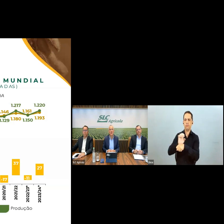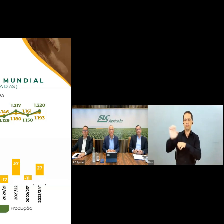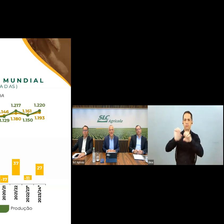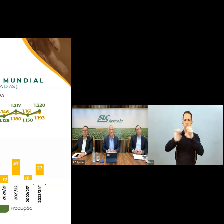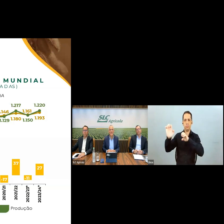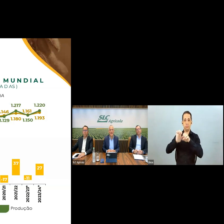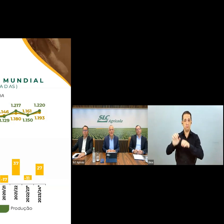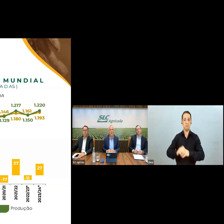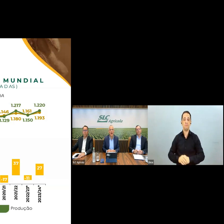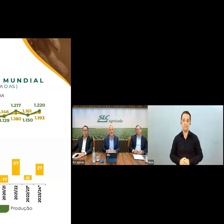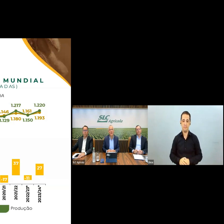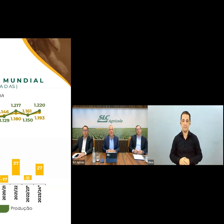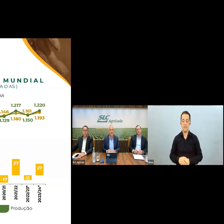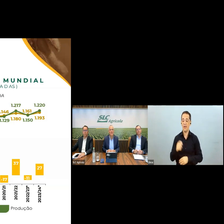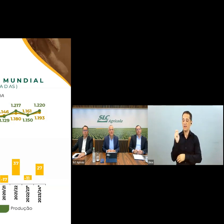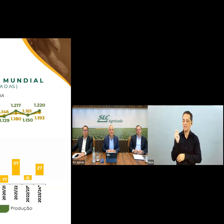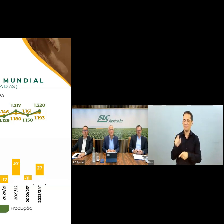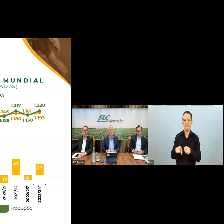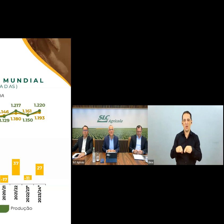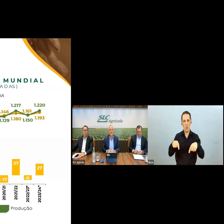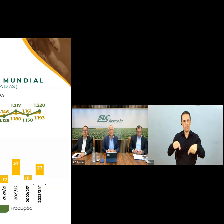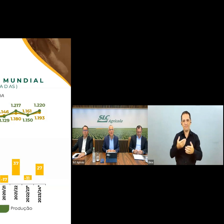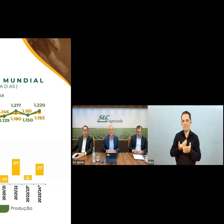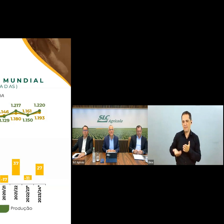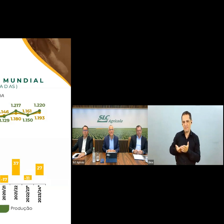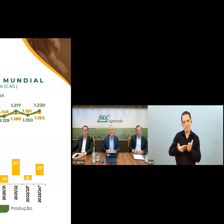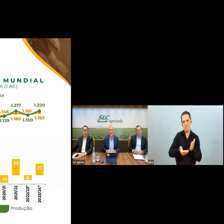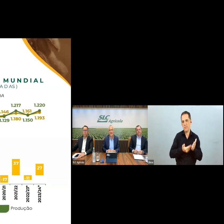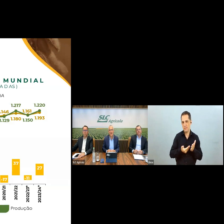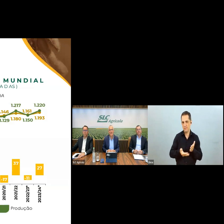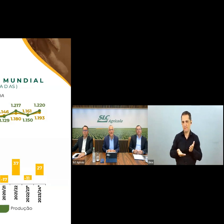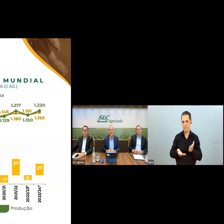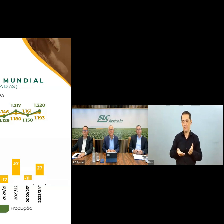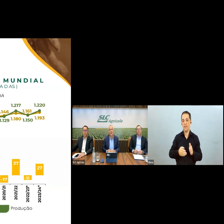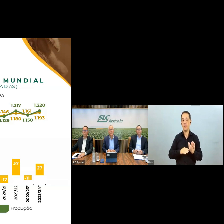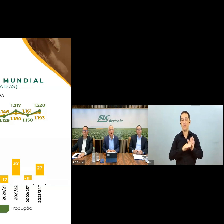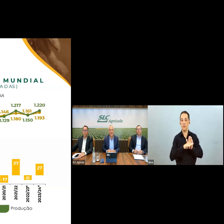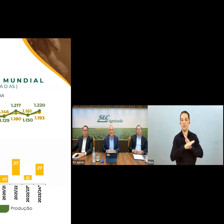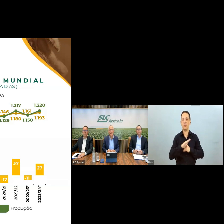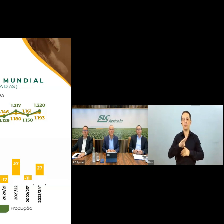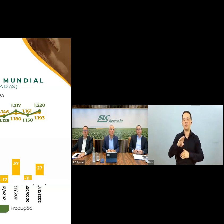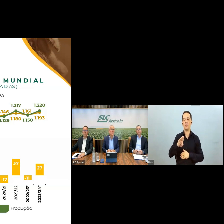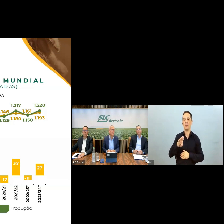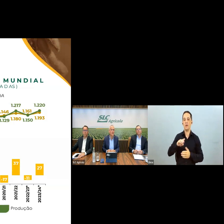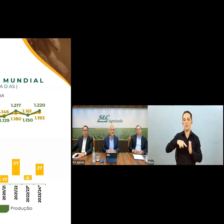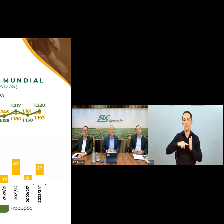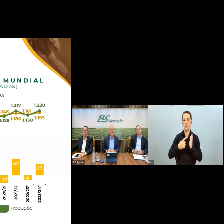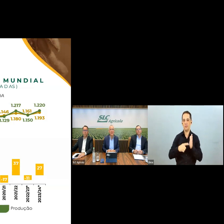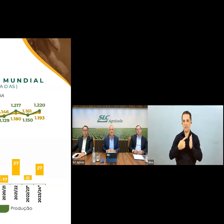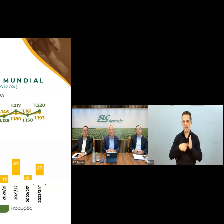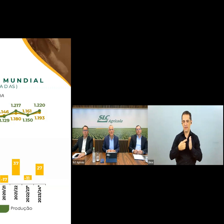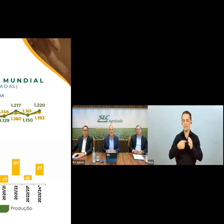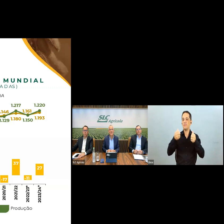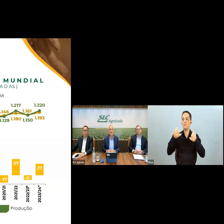perdas importantes na safra atual, onde, segundo estimativas da Bolsa de Cereales de Buenos Aires, o país deverá produzir